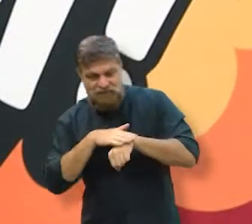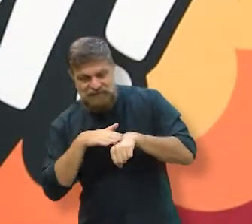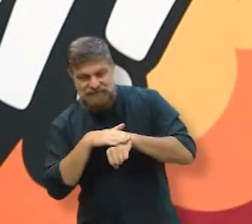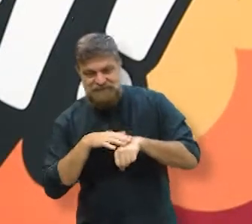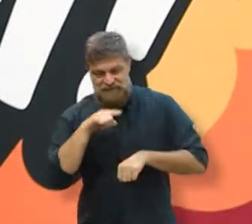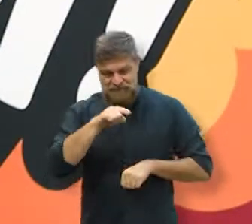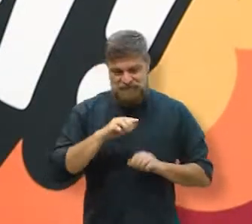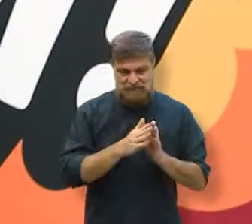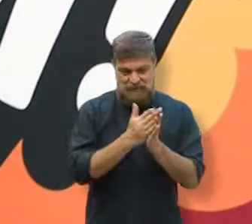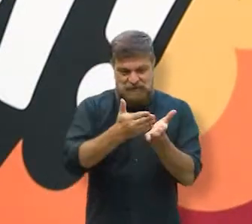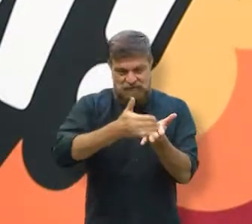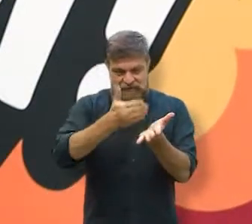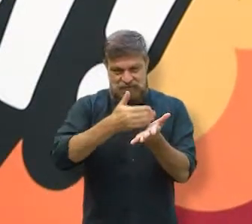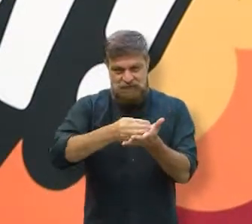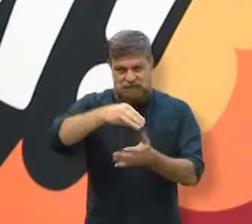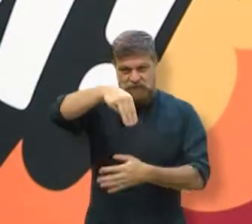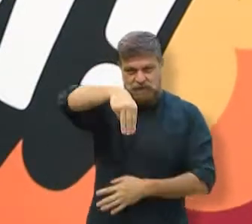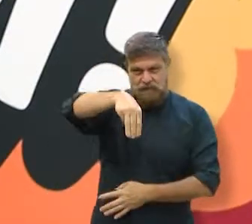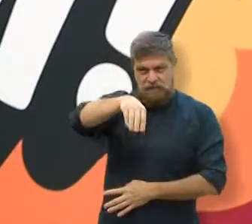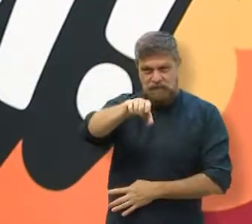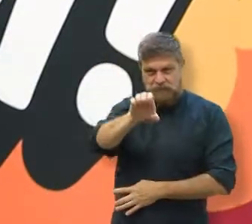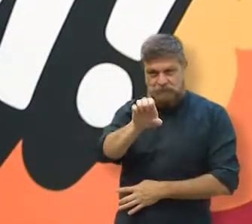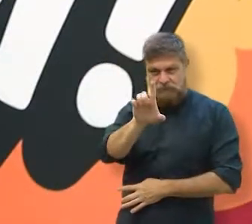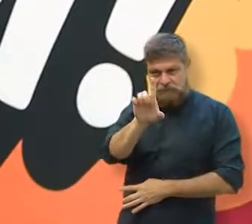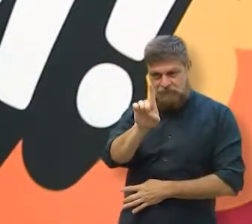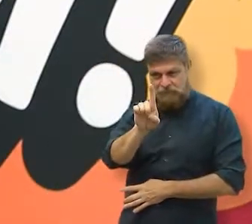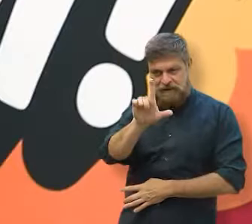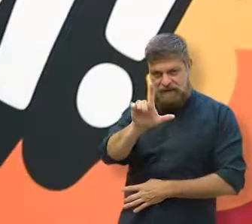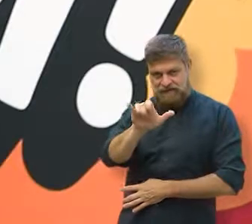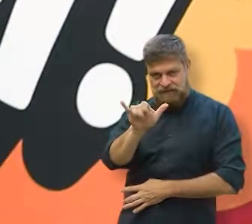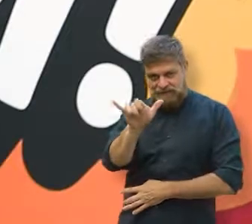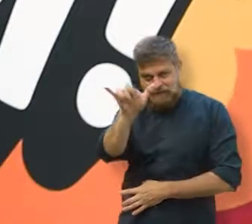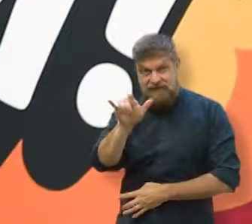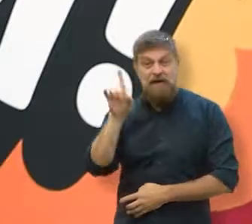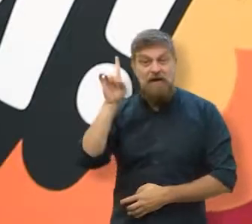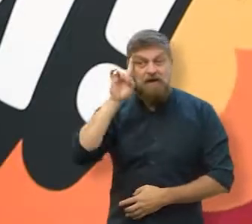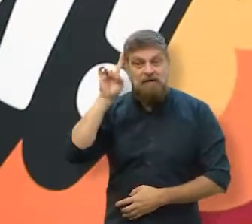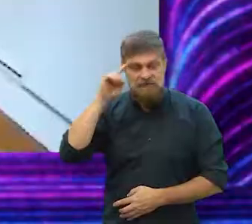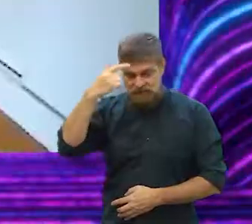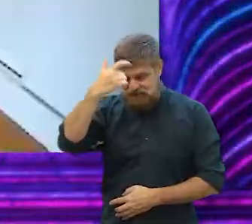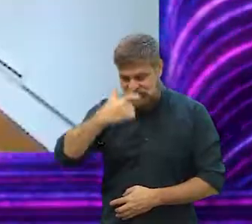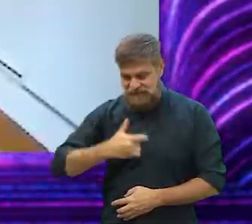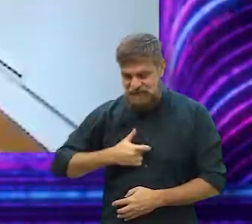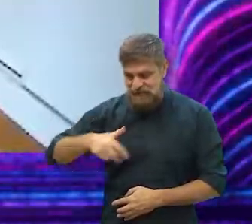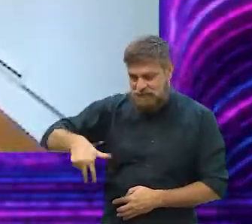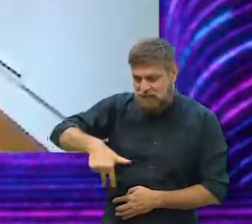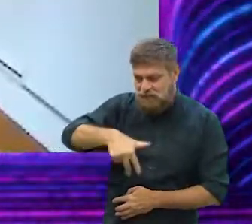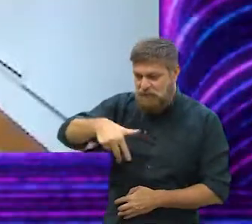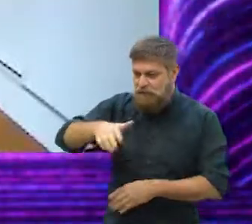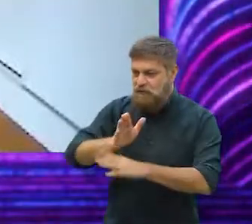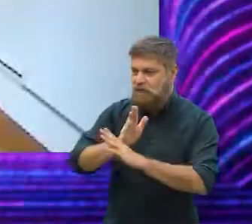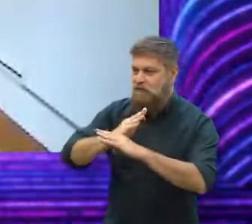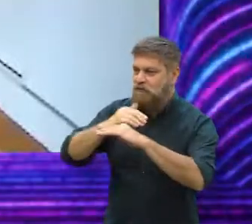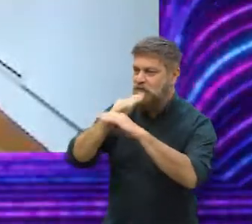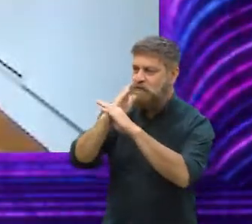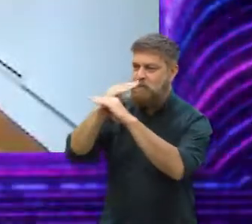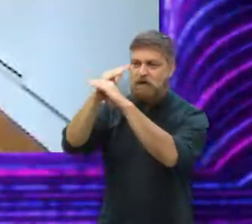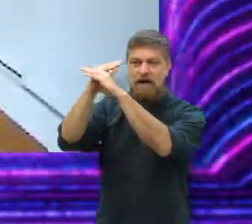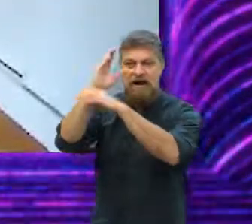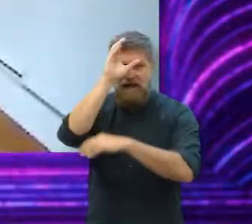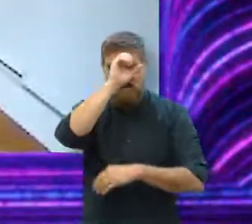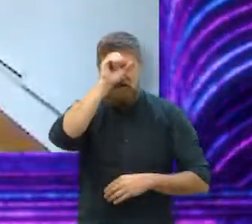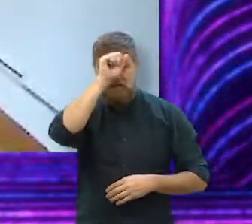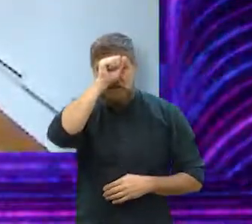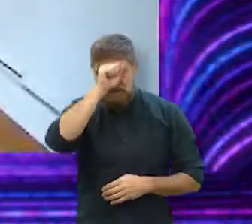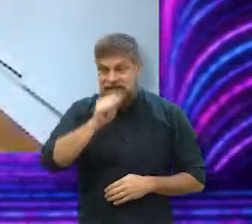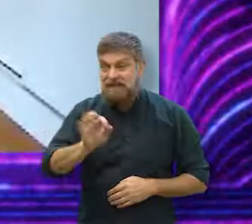papo sobre o seu livro, Medley, ou Os Dias em Que Aprendi a Voar? Isso, exatamente. É um livro